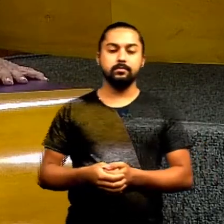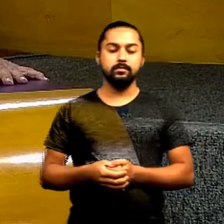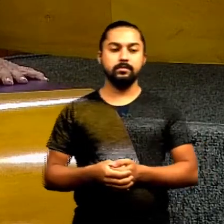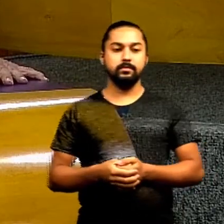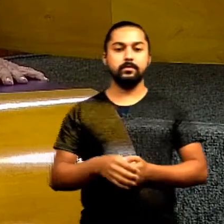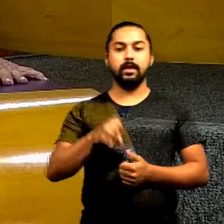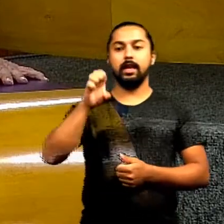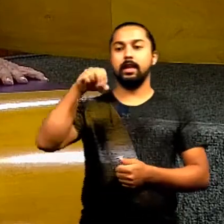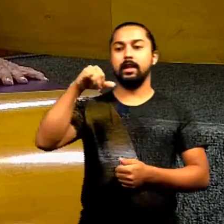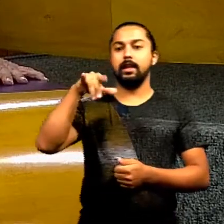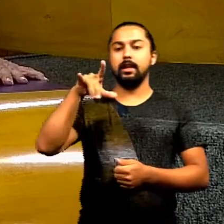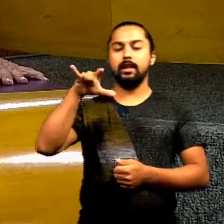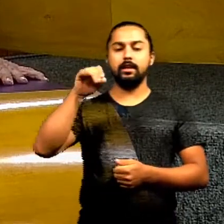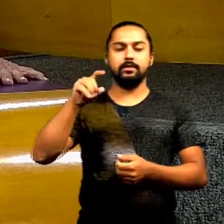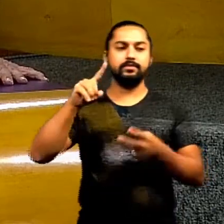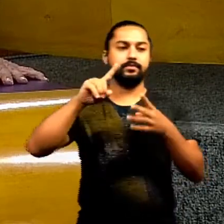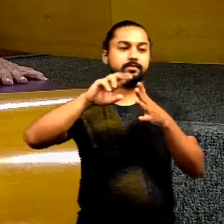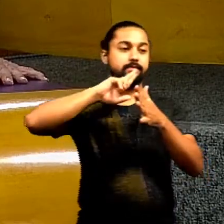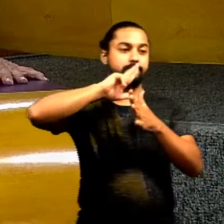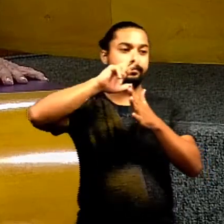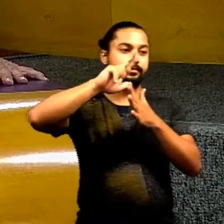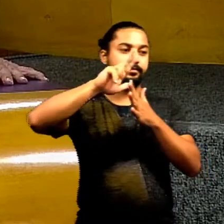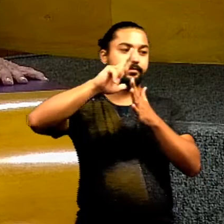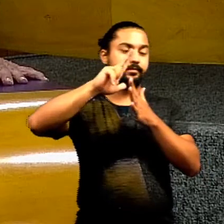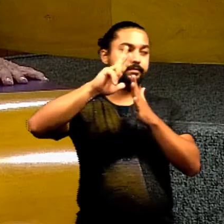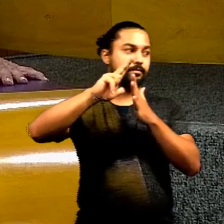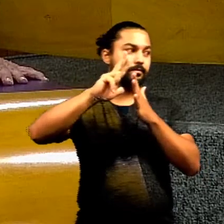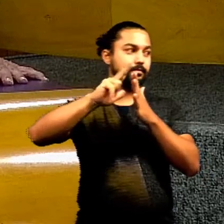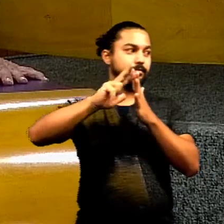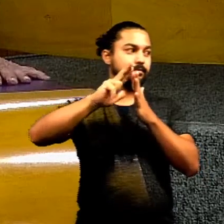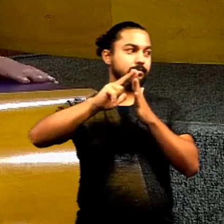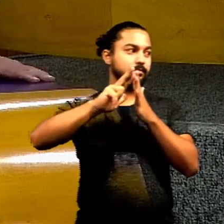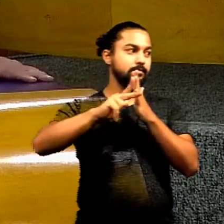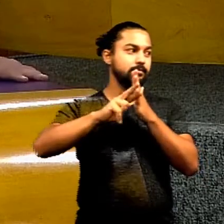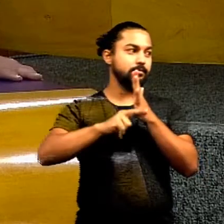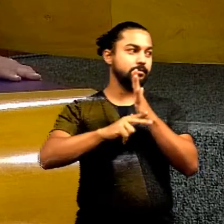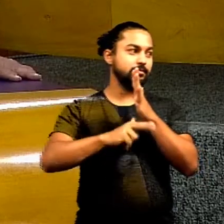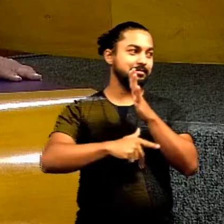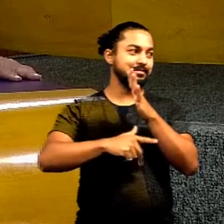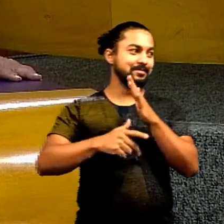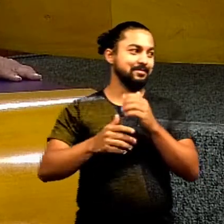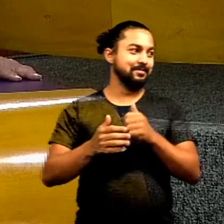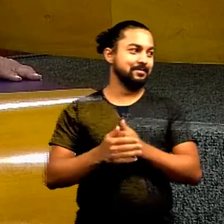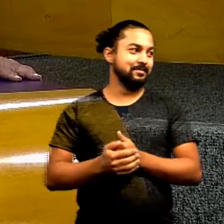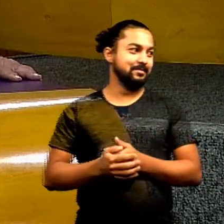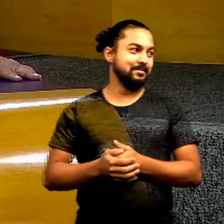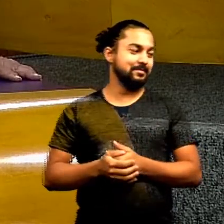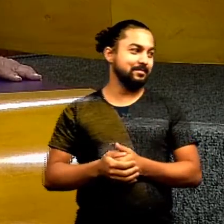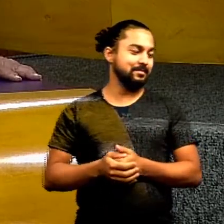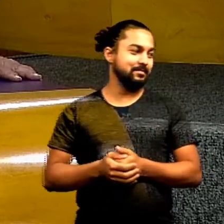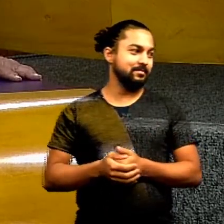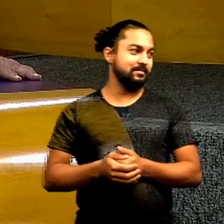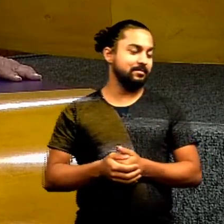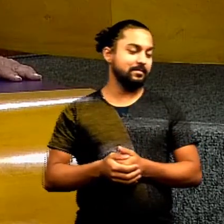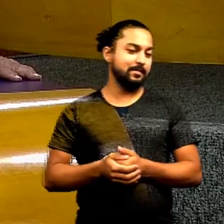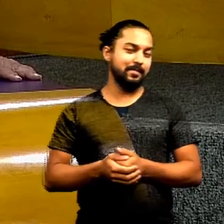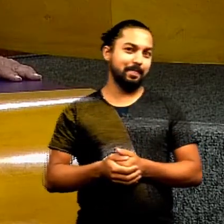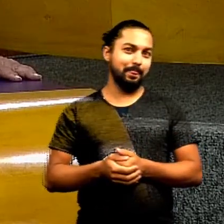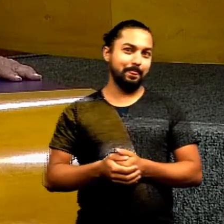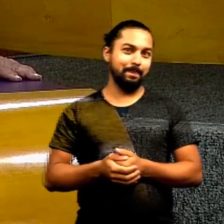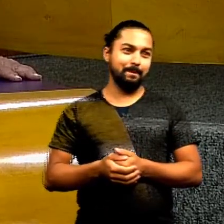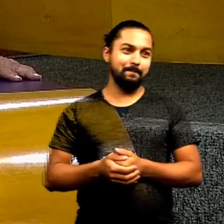Emílio Pereira, Tiãozinho Porto, Tatiana, Zander, Pastor Roberto, Dr. Jean, meu amigo Diamantino, Gustavo,